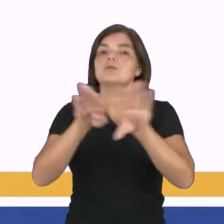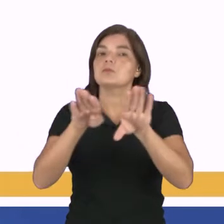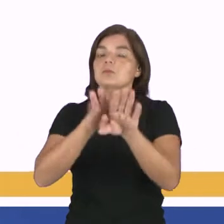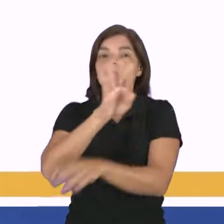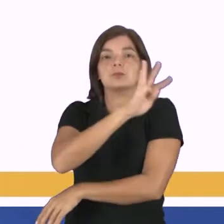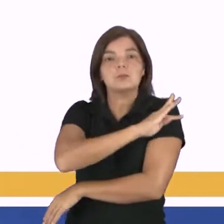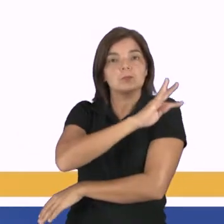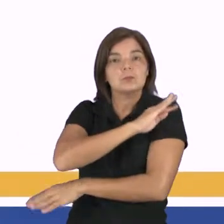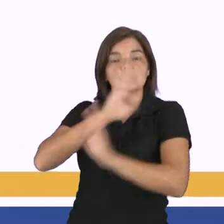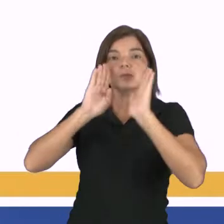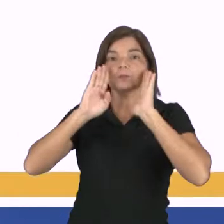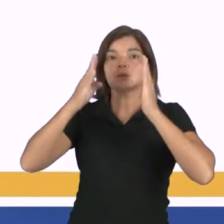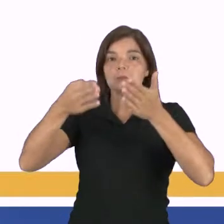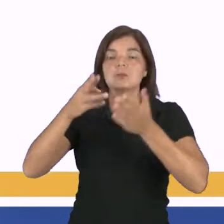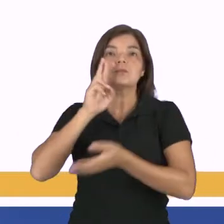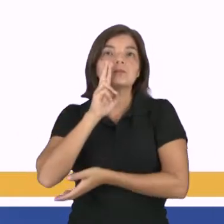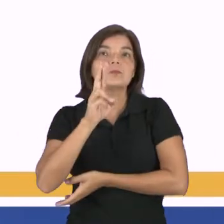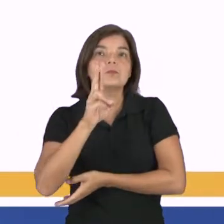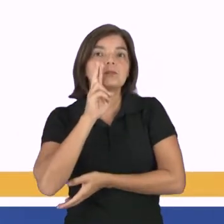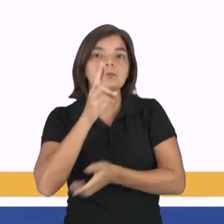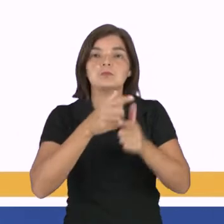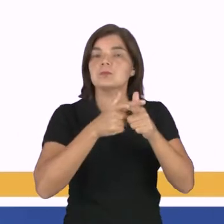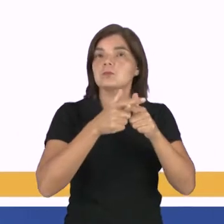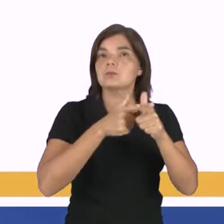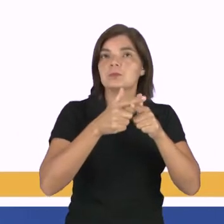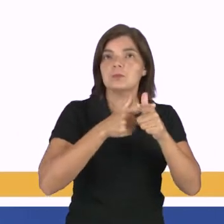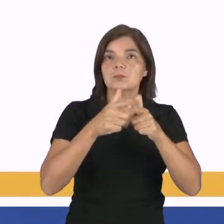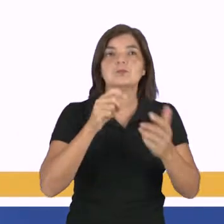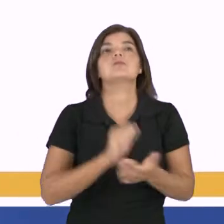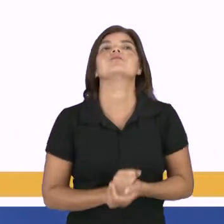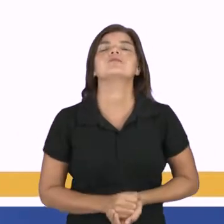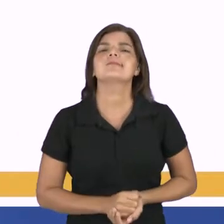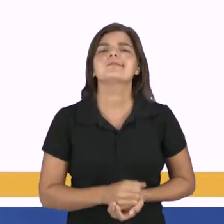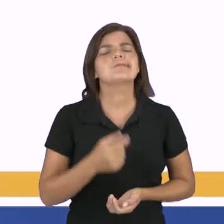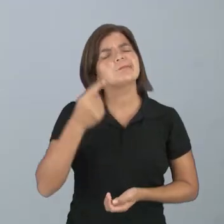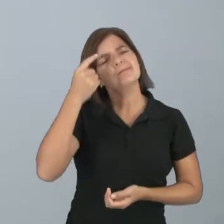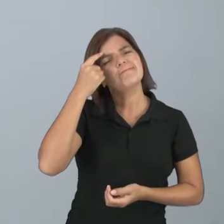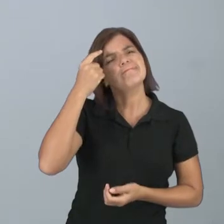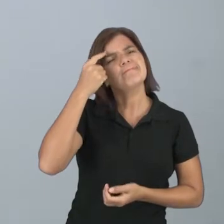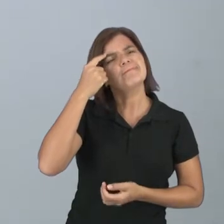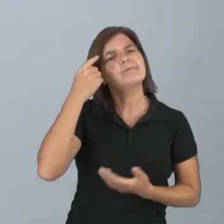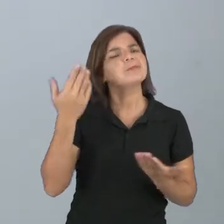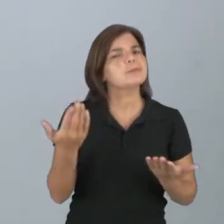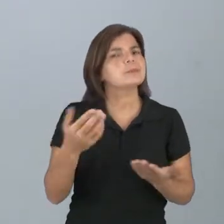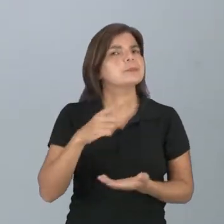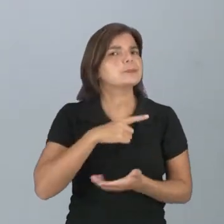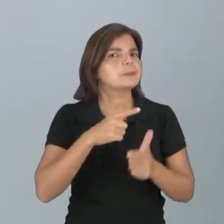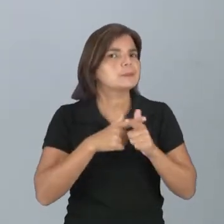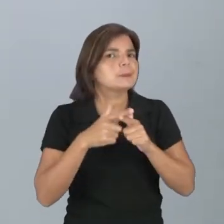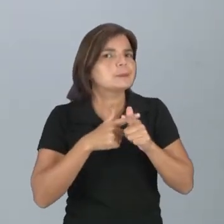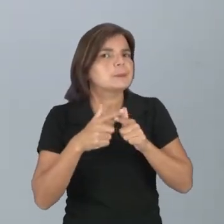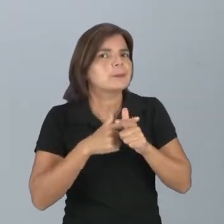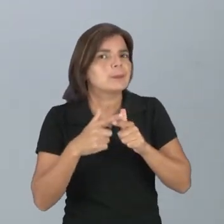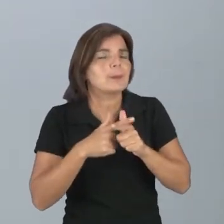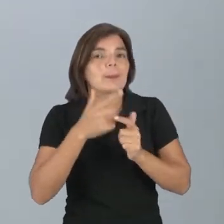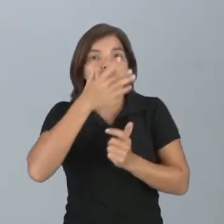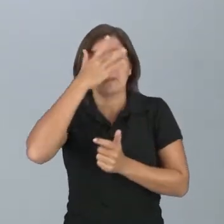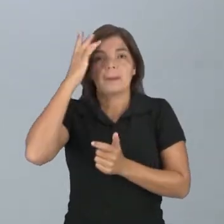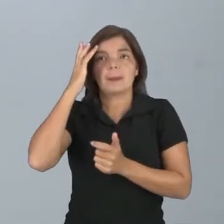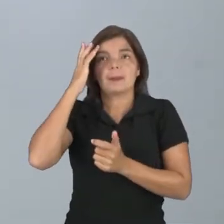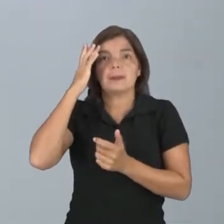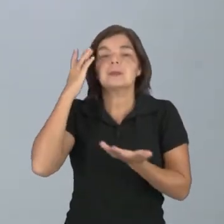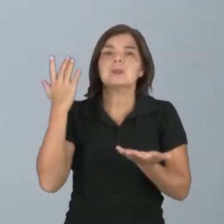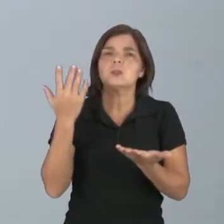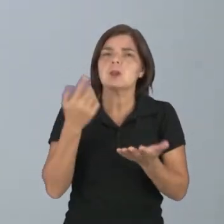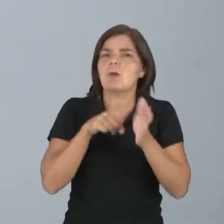que visam a resolução de problemas. A gente até imagina que quando tem um problema, as pessoas ficam